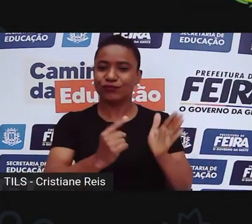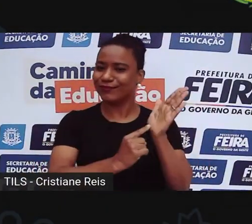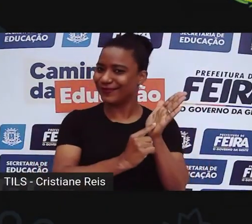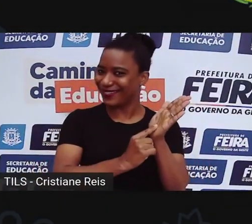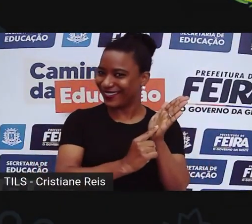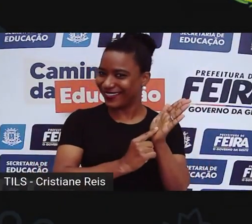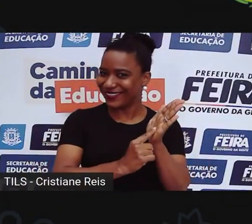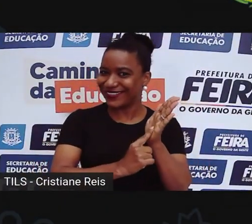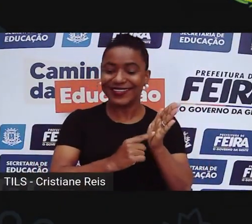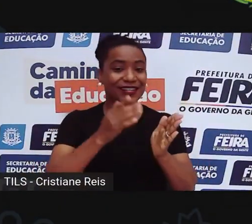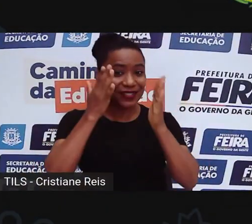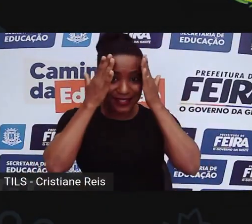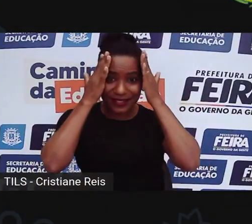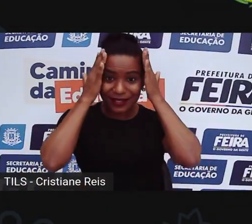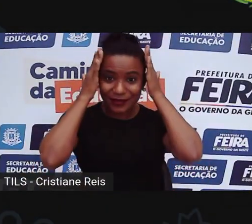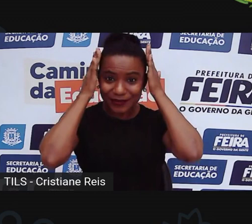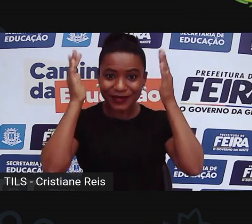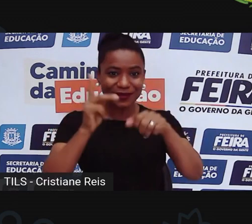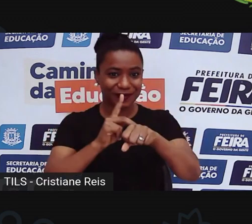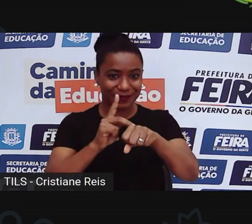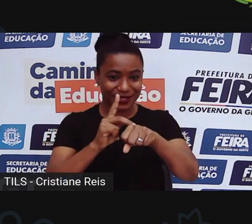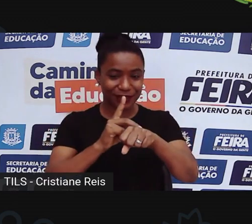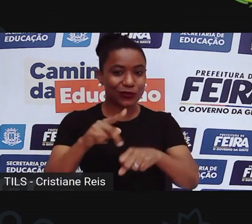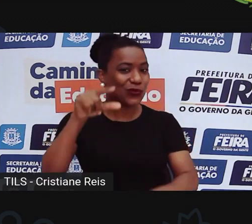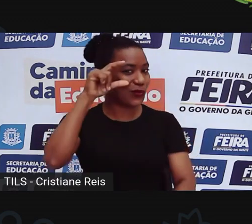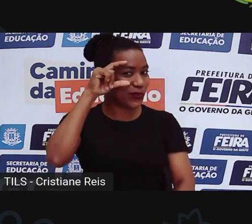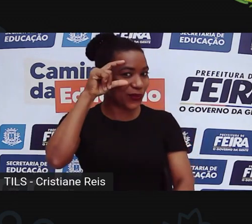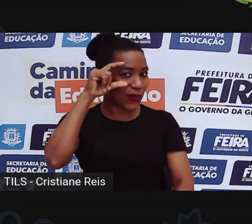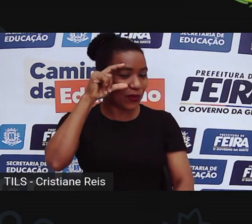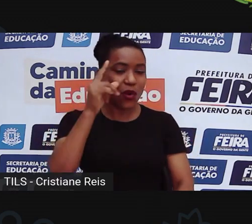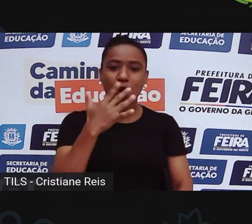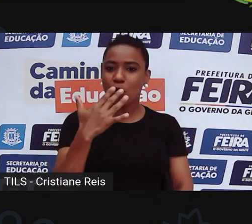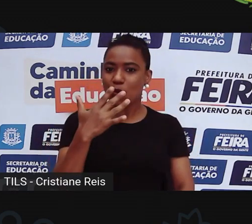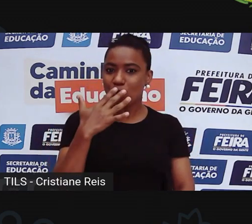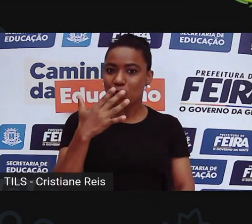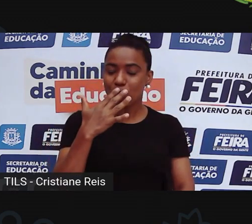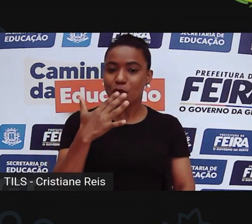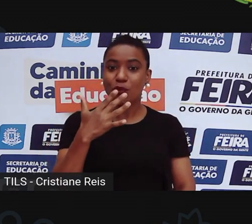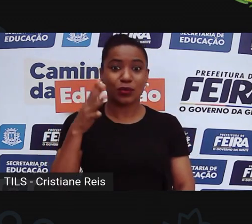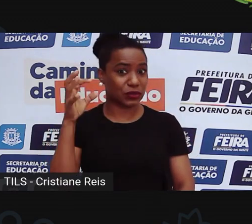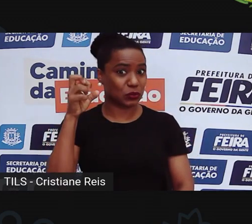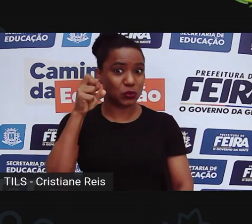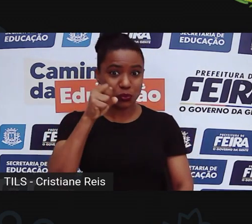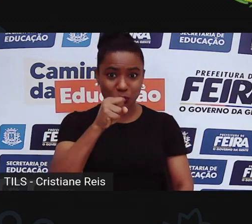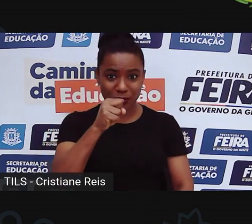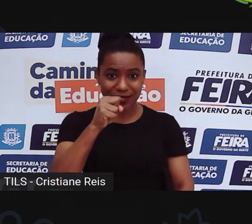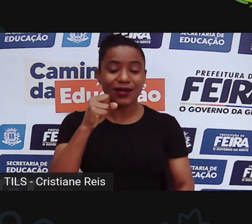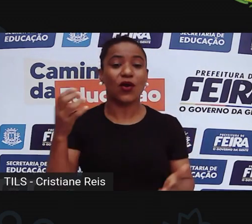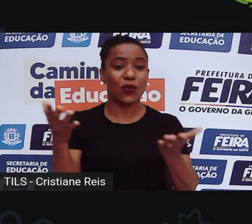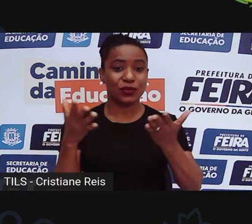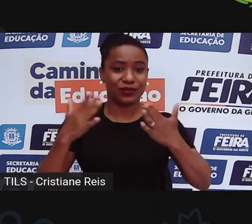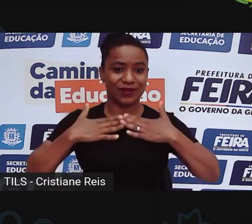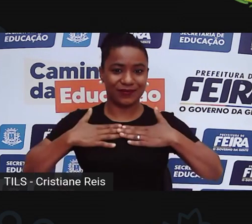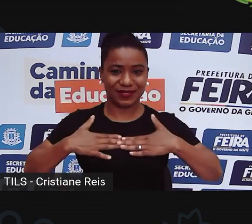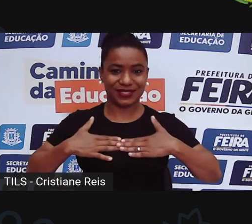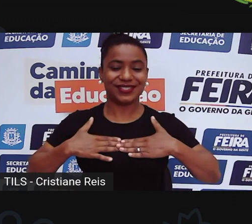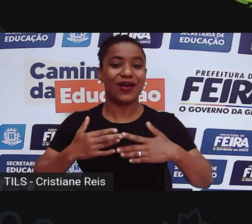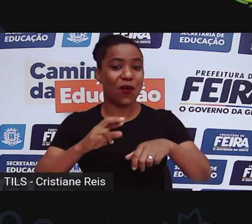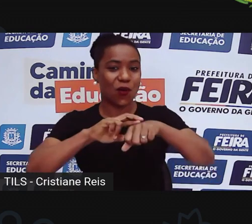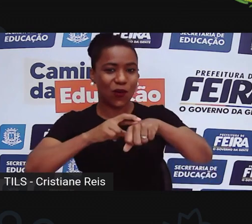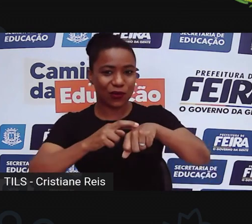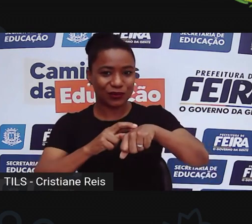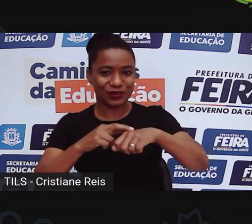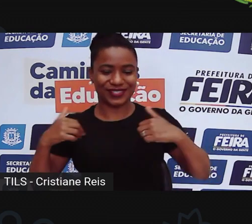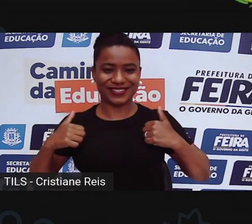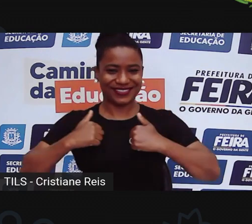de cabelo preto, uso um óculos de armação escura, hoje eu tô vestindo uma camisa roxa e por cima dessa camisa um jaleco